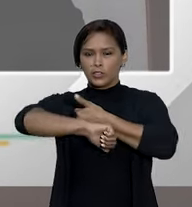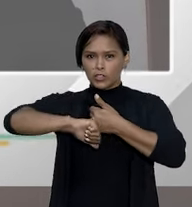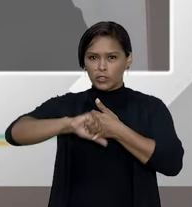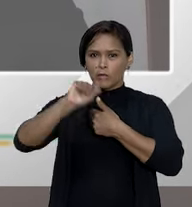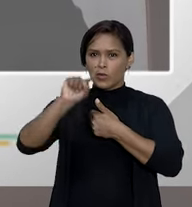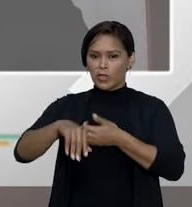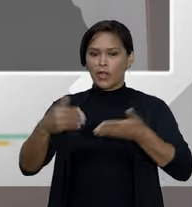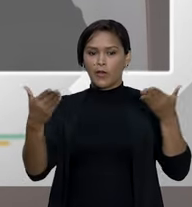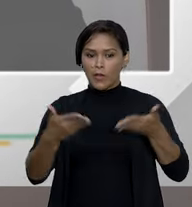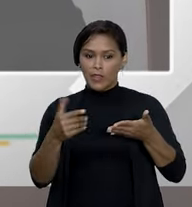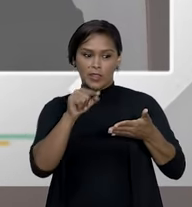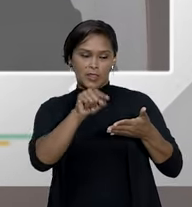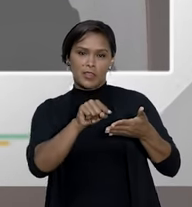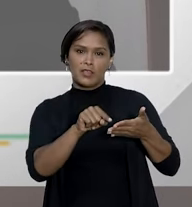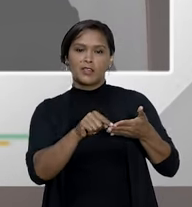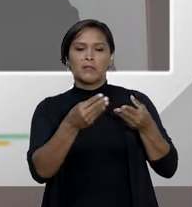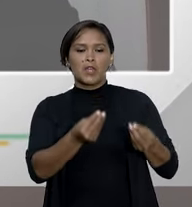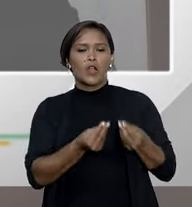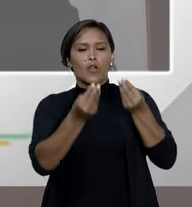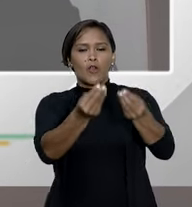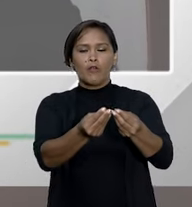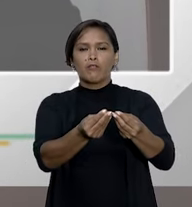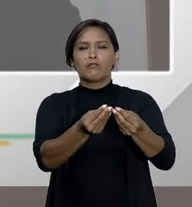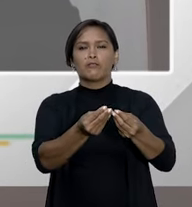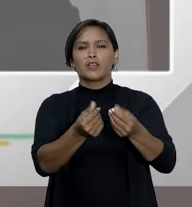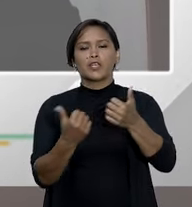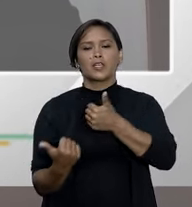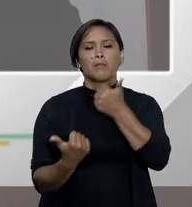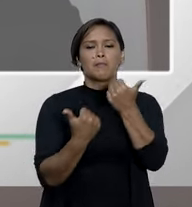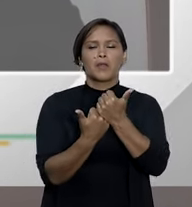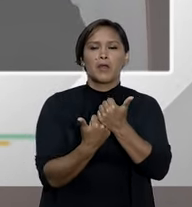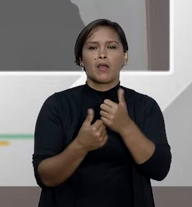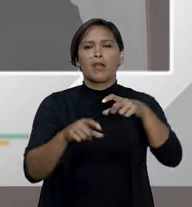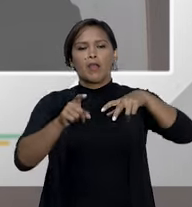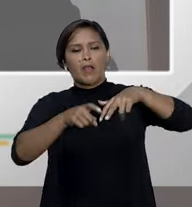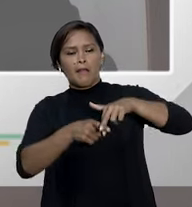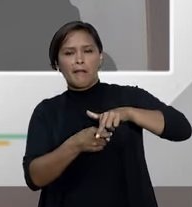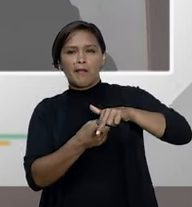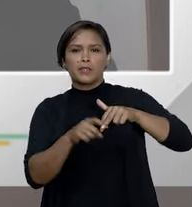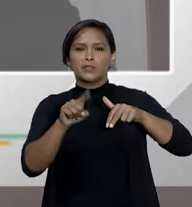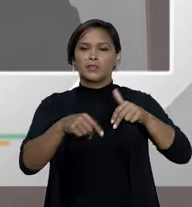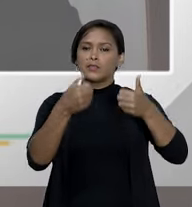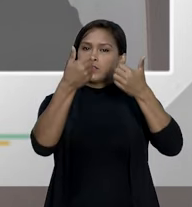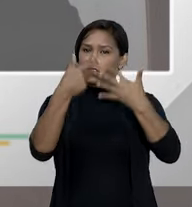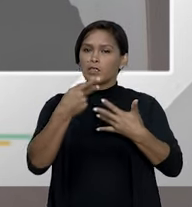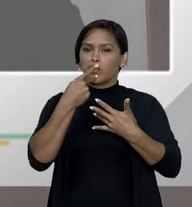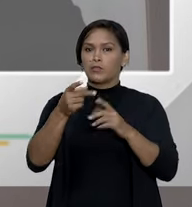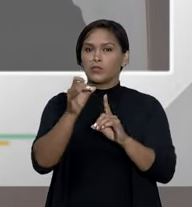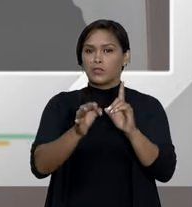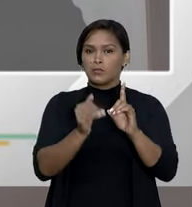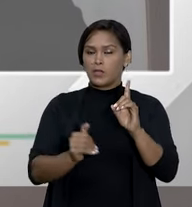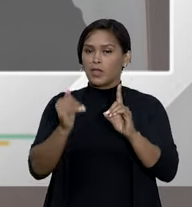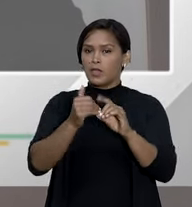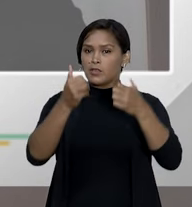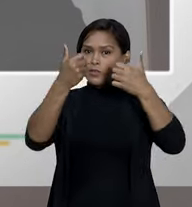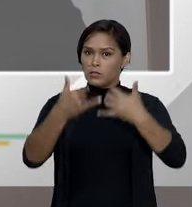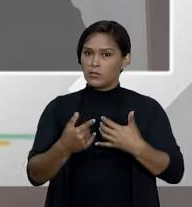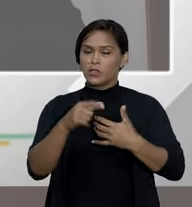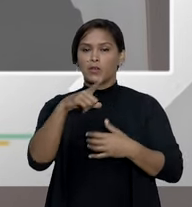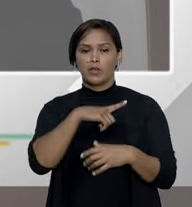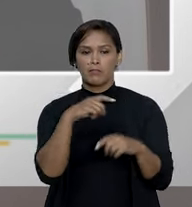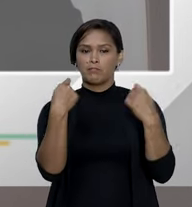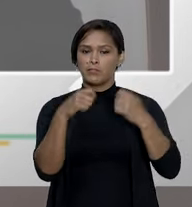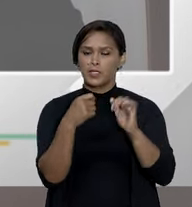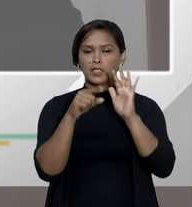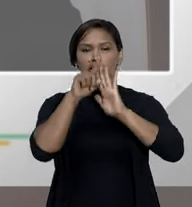quanto nesses casos de fornecimento de próteses é como acredito que seja como o desembargador disse é